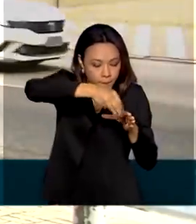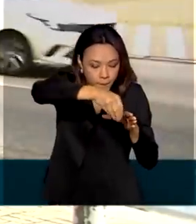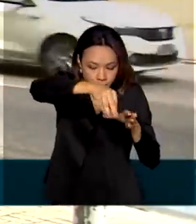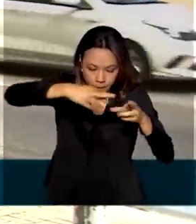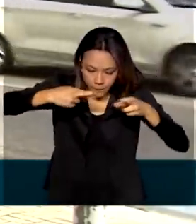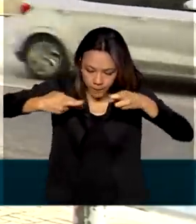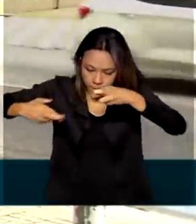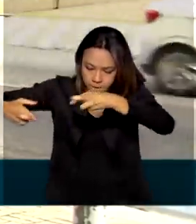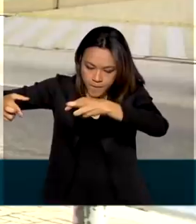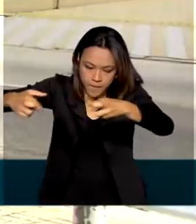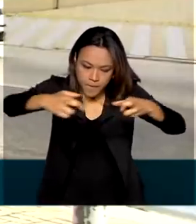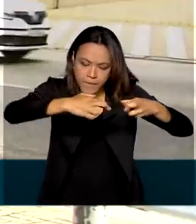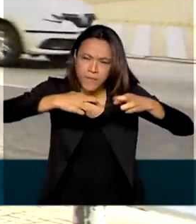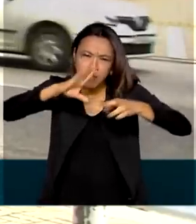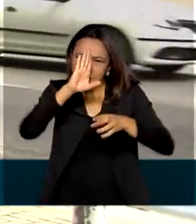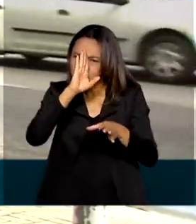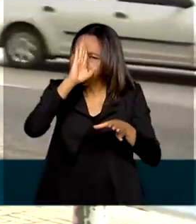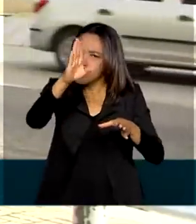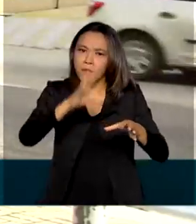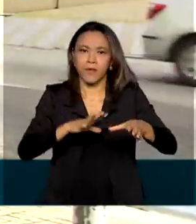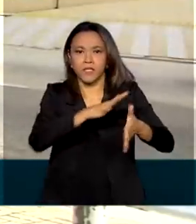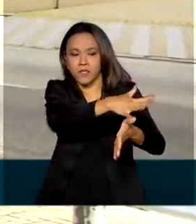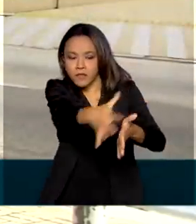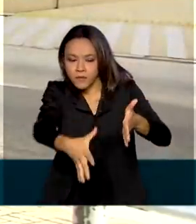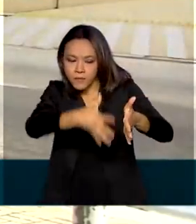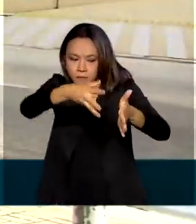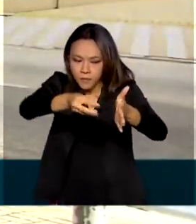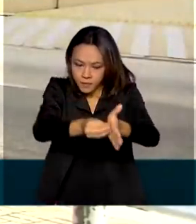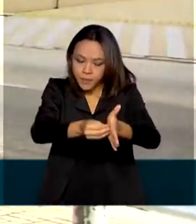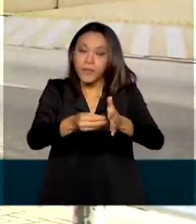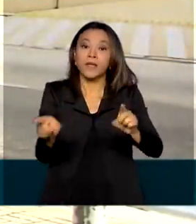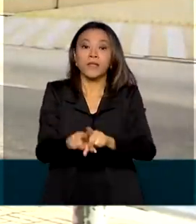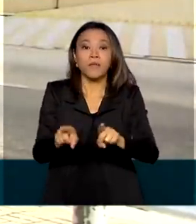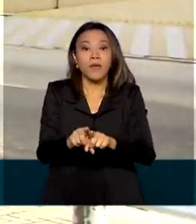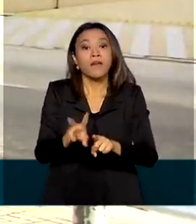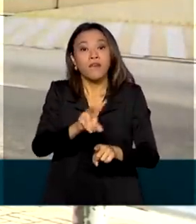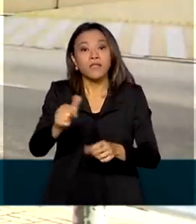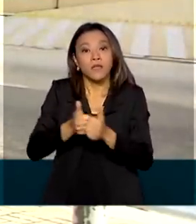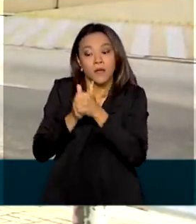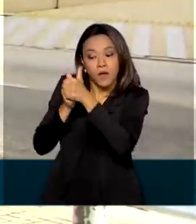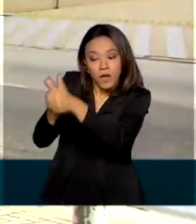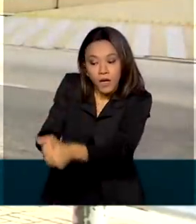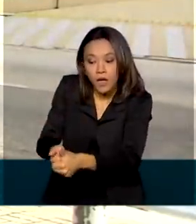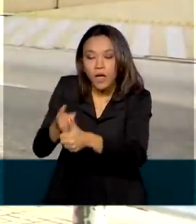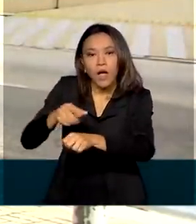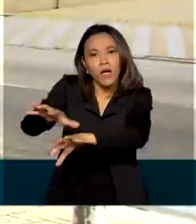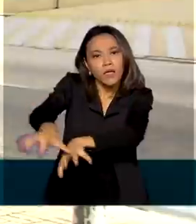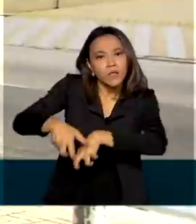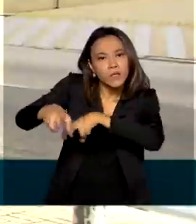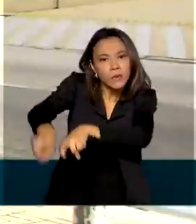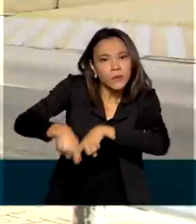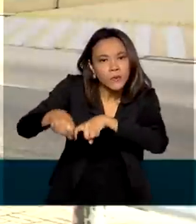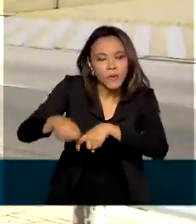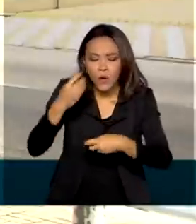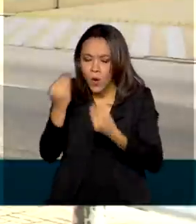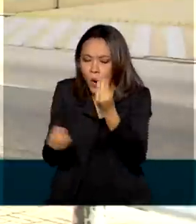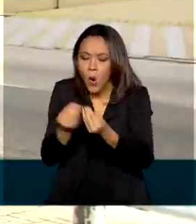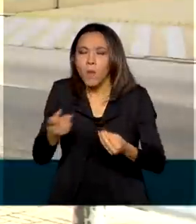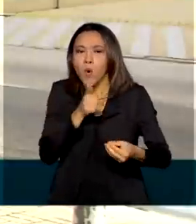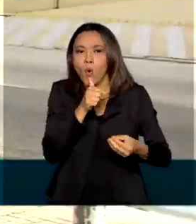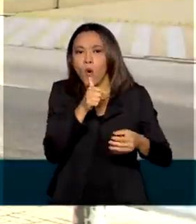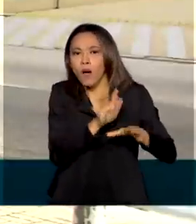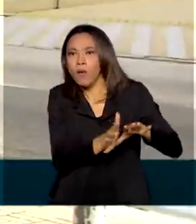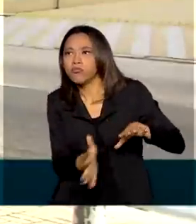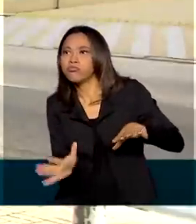especialmente, da região amazônica. Também vai poder ser usado para acompanhar a agricultura do país, a região costeira, os